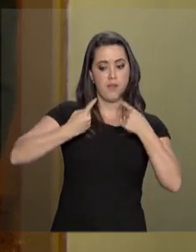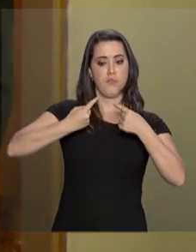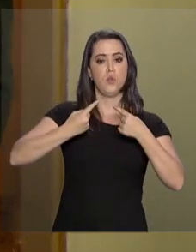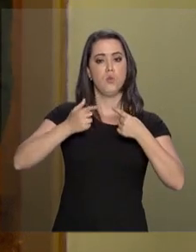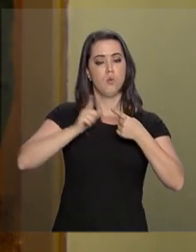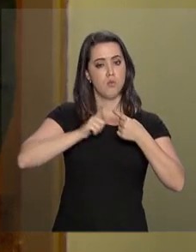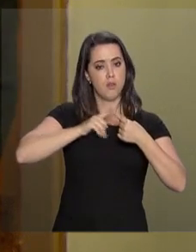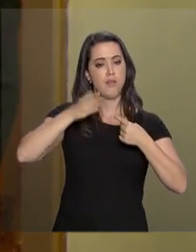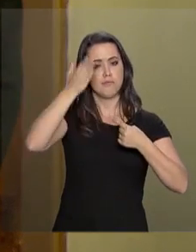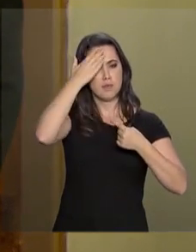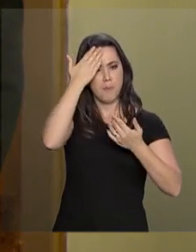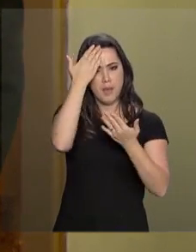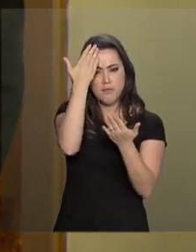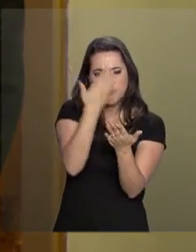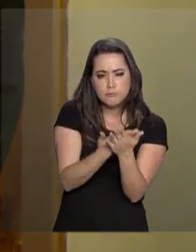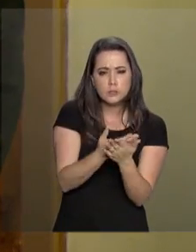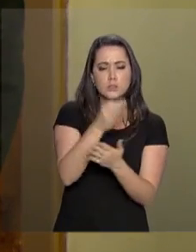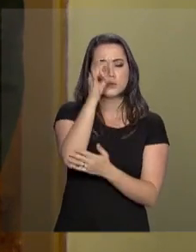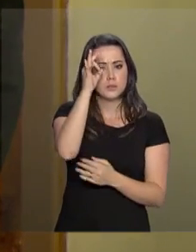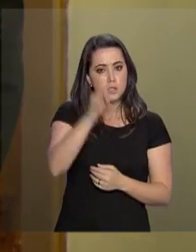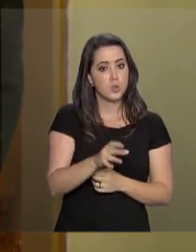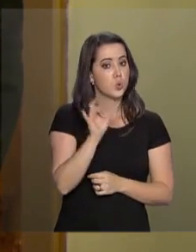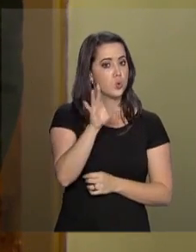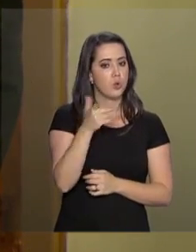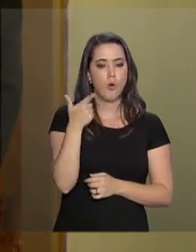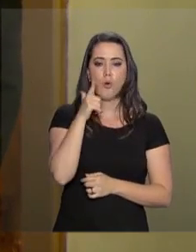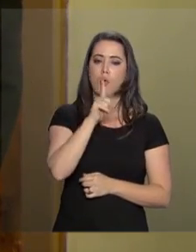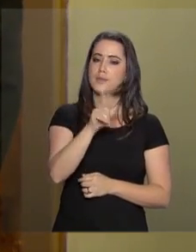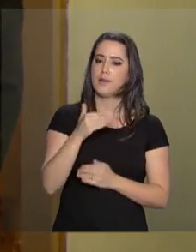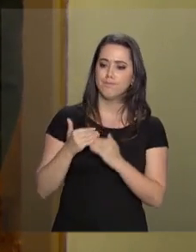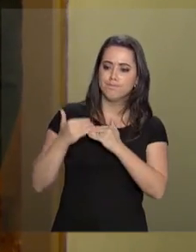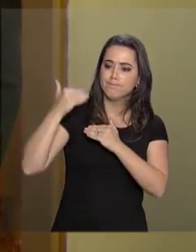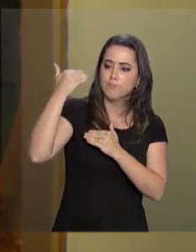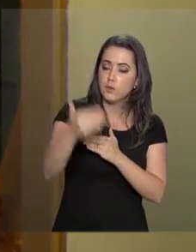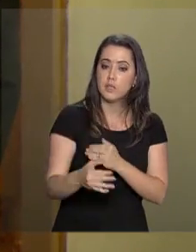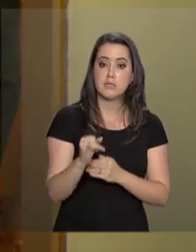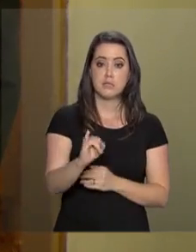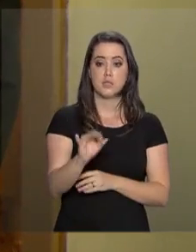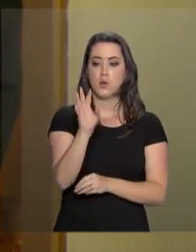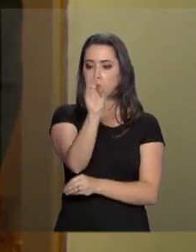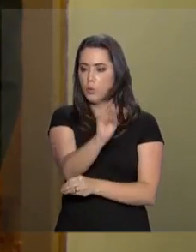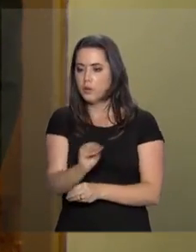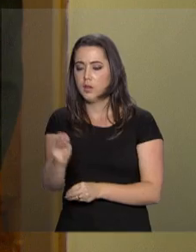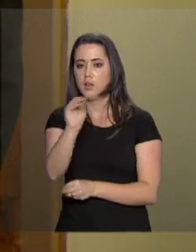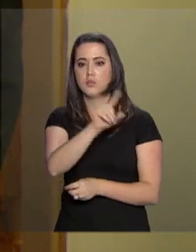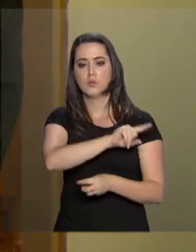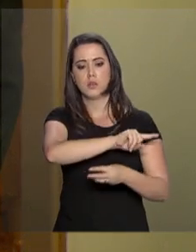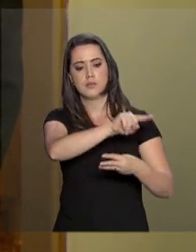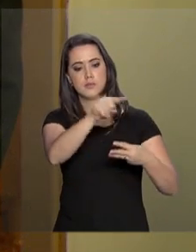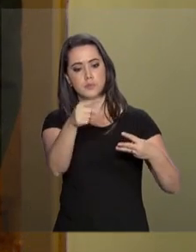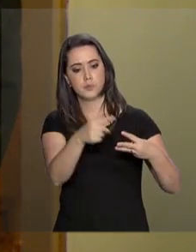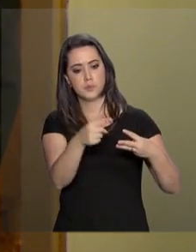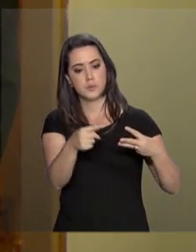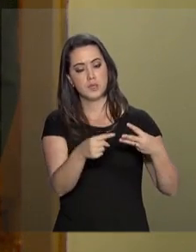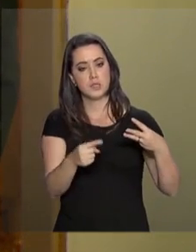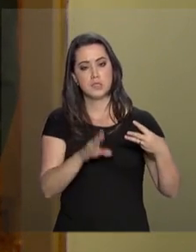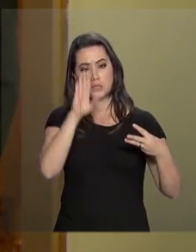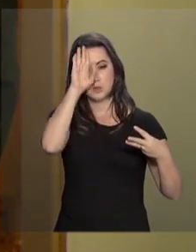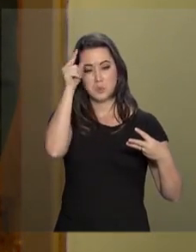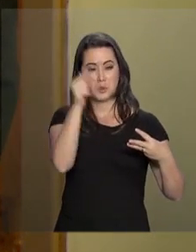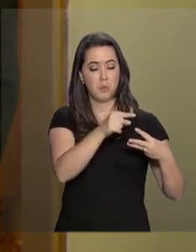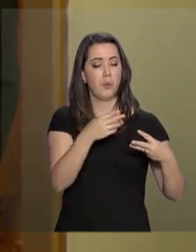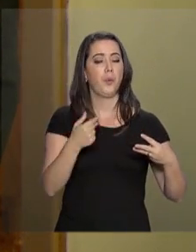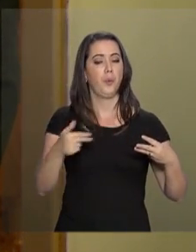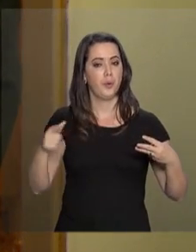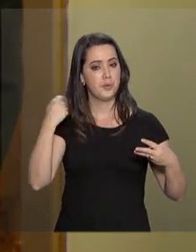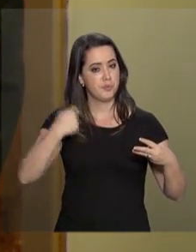a nossa certeza de que eles somente poderão ser vencidos com atendimento a três demandas comuns e prioritárias